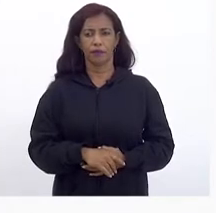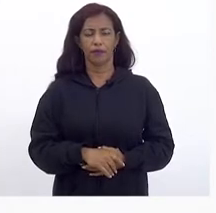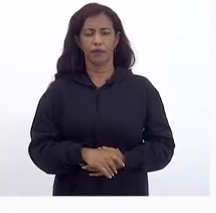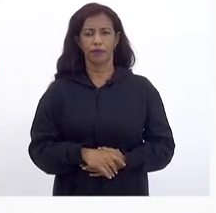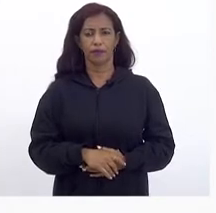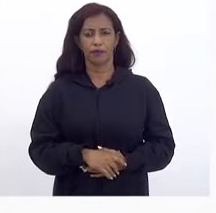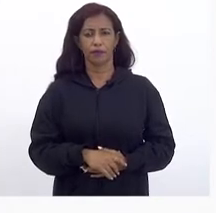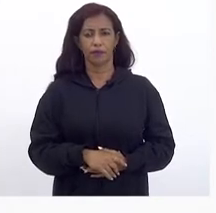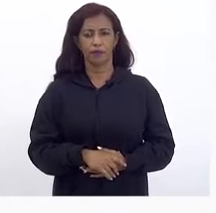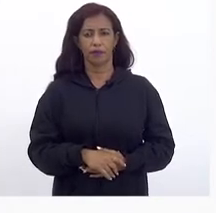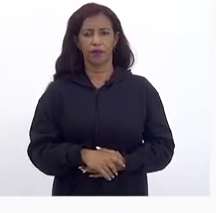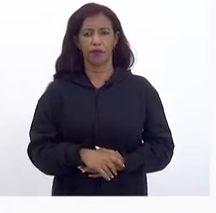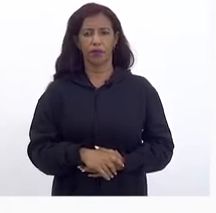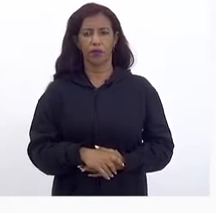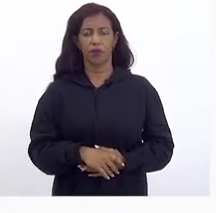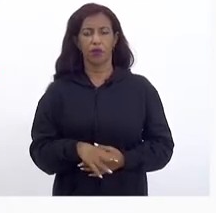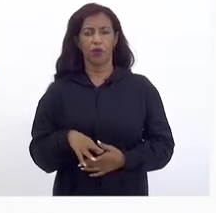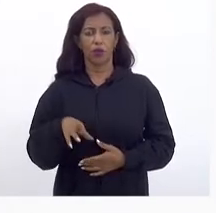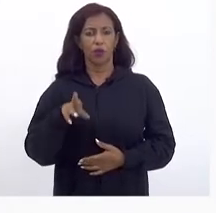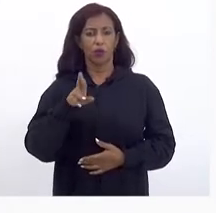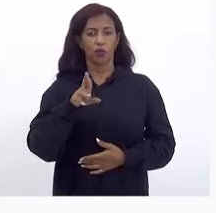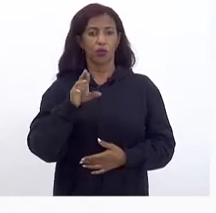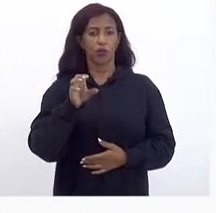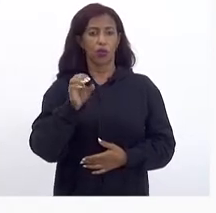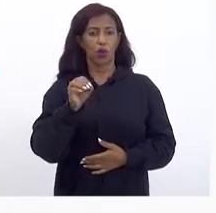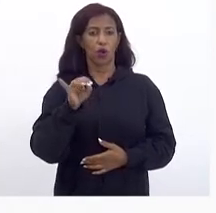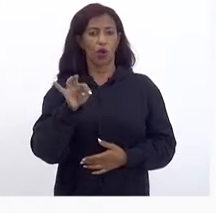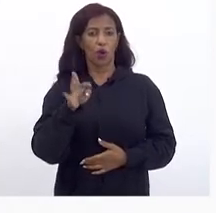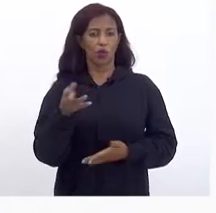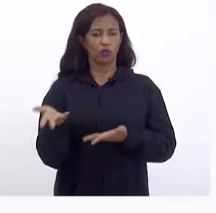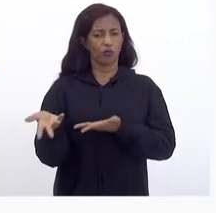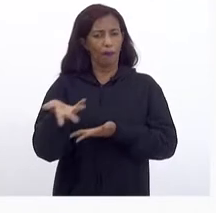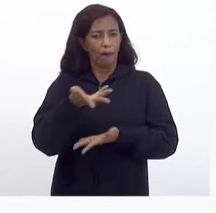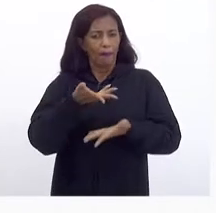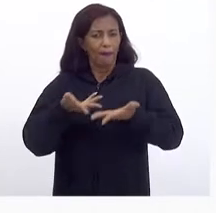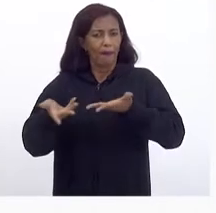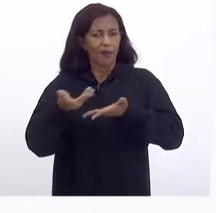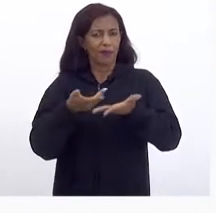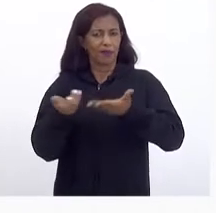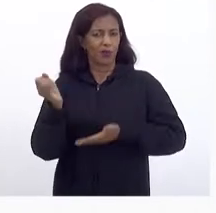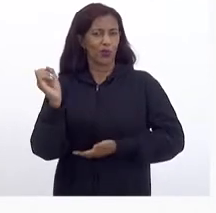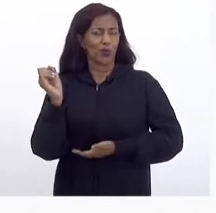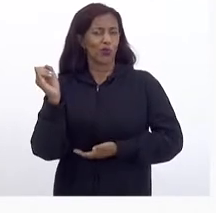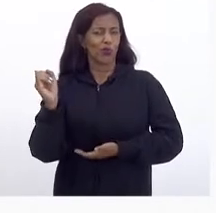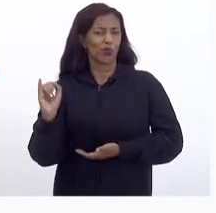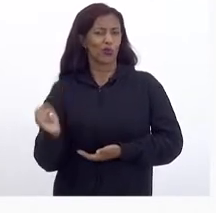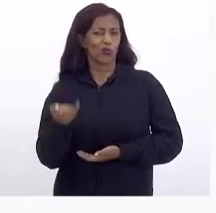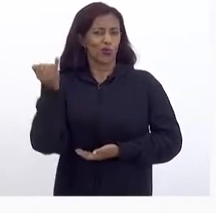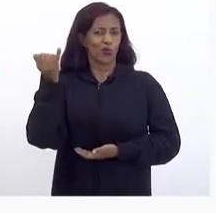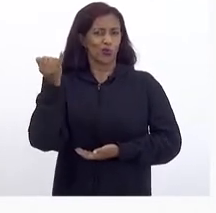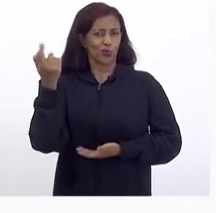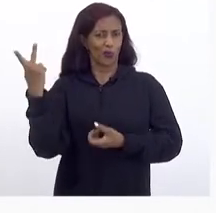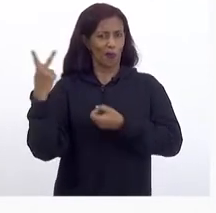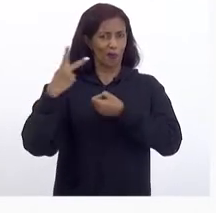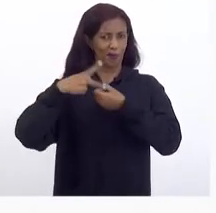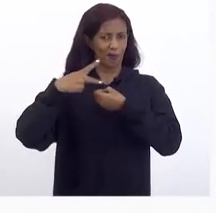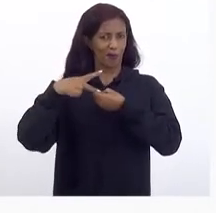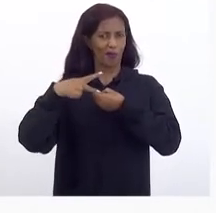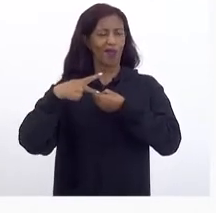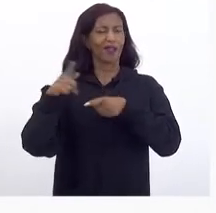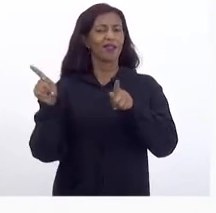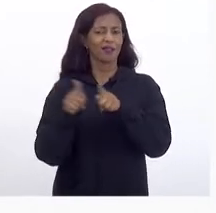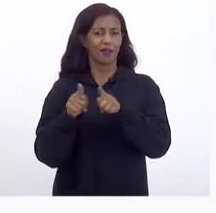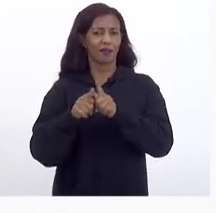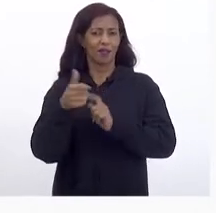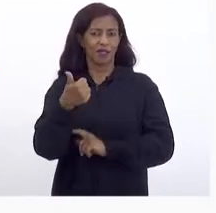Os Reuters Em participação Nós Estamos Considerando Um crescimento